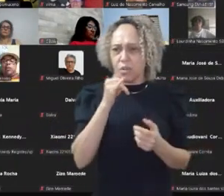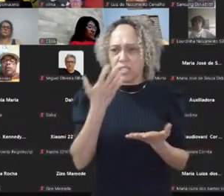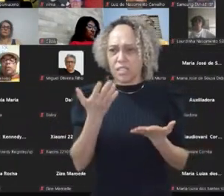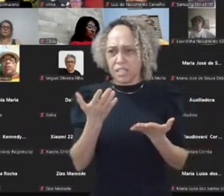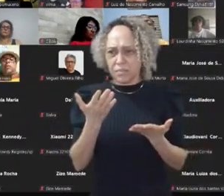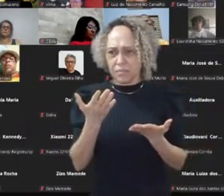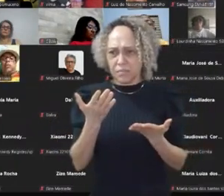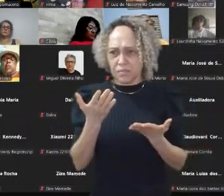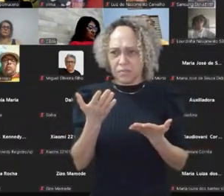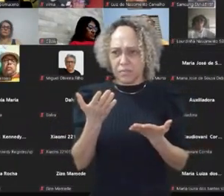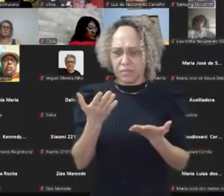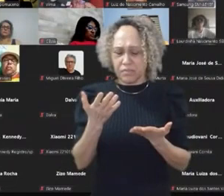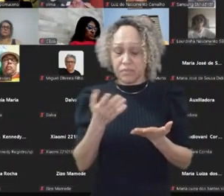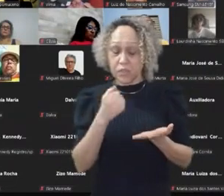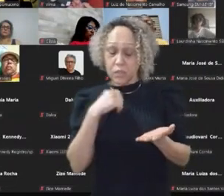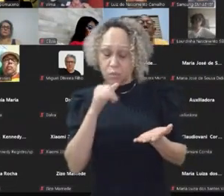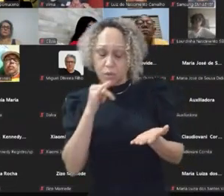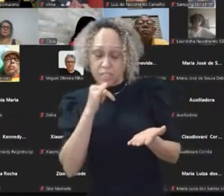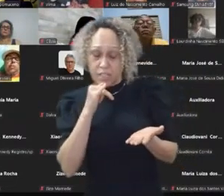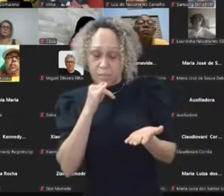Palmeiras, você vai passar para frente.